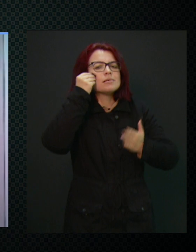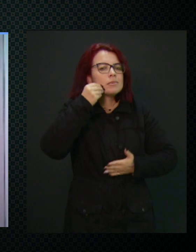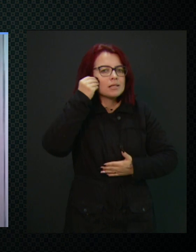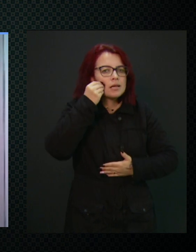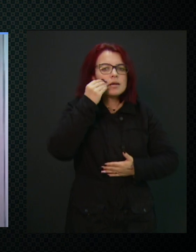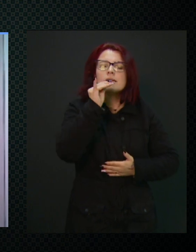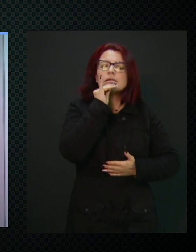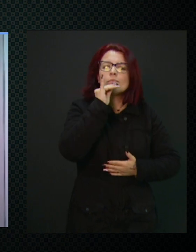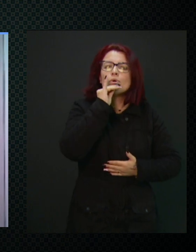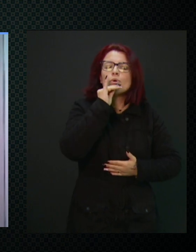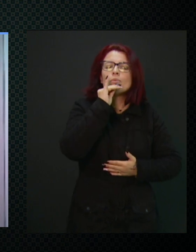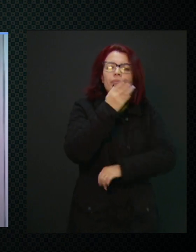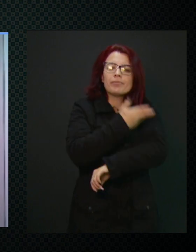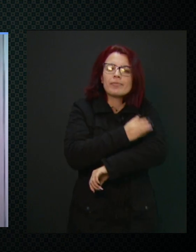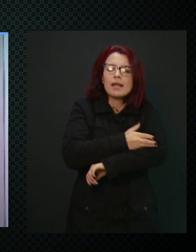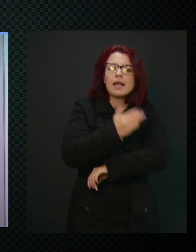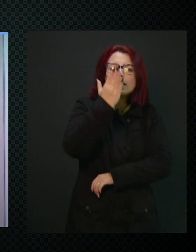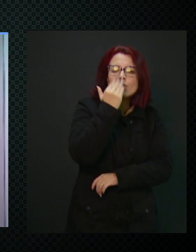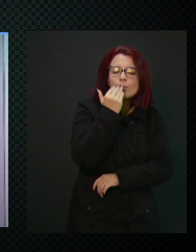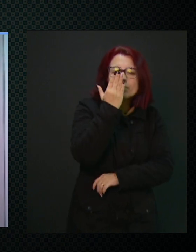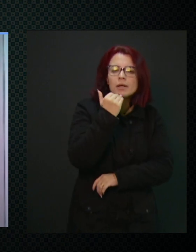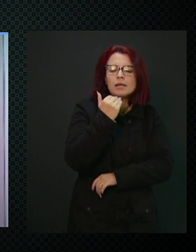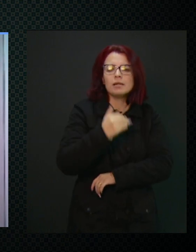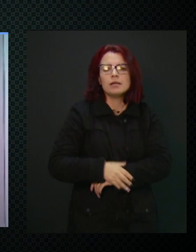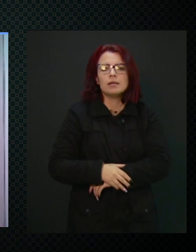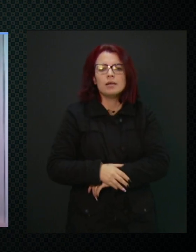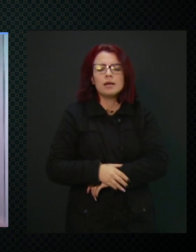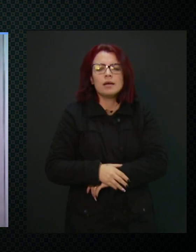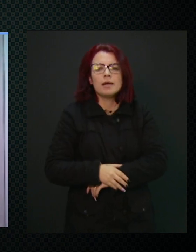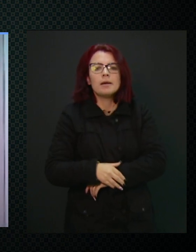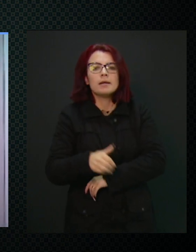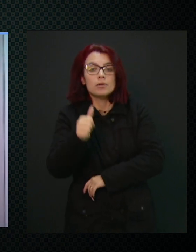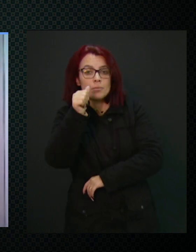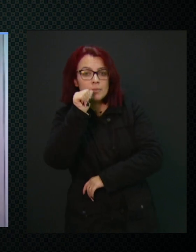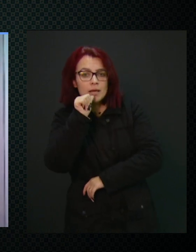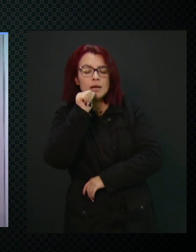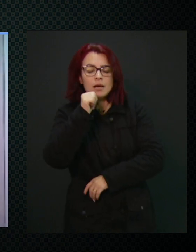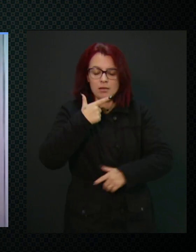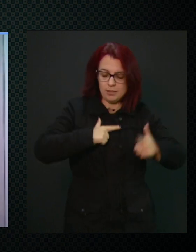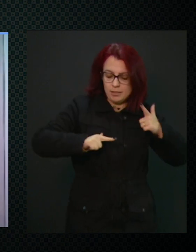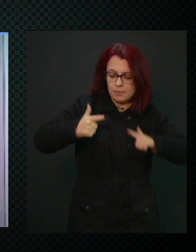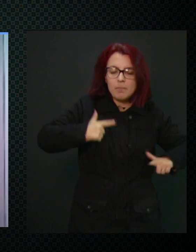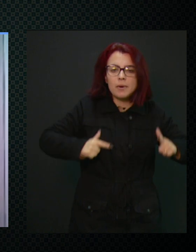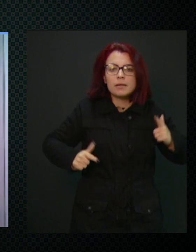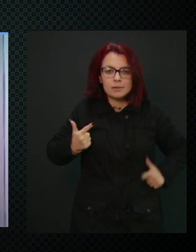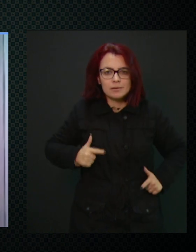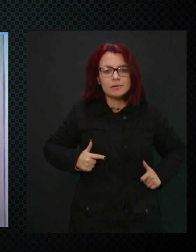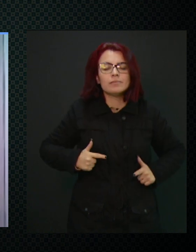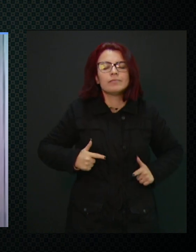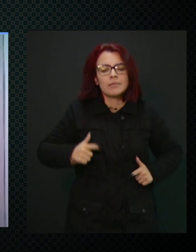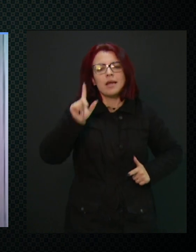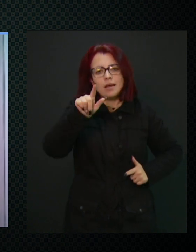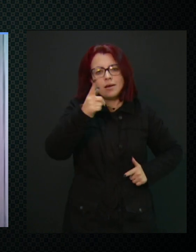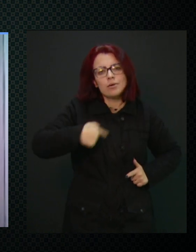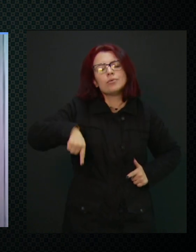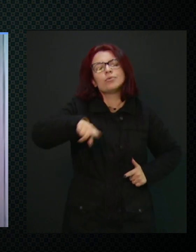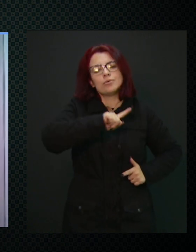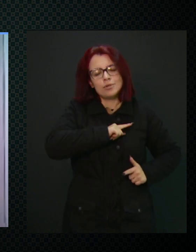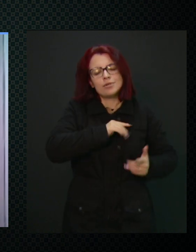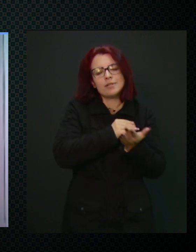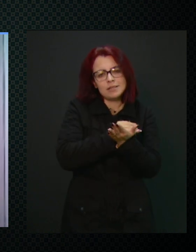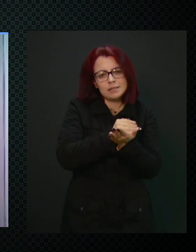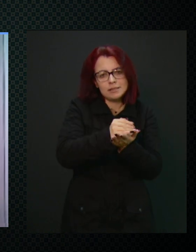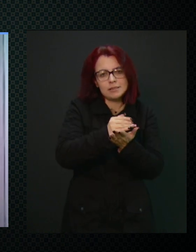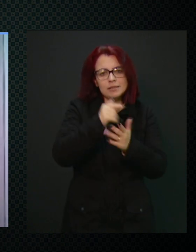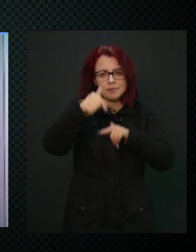alimentação, o bebê, a higiene pessoal. Este é o nosso início, o início do